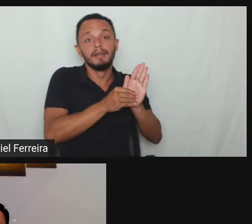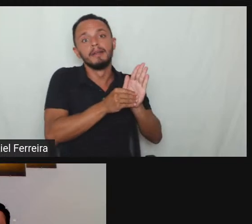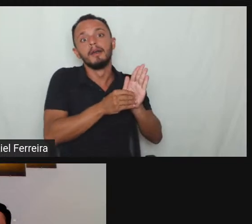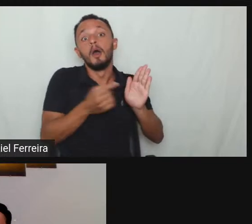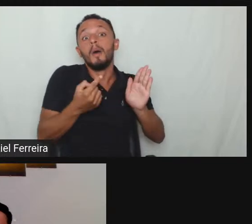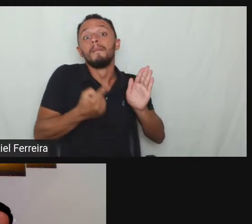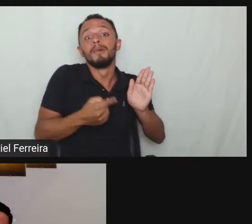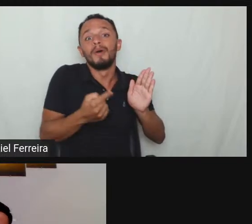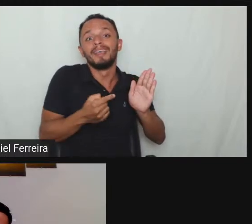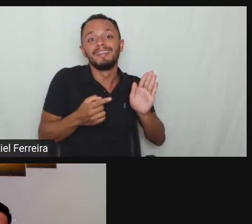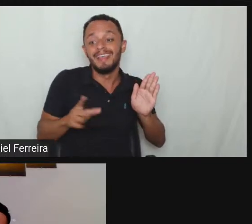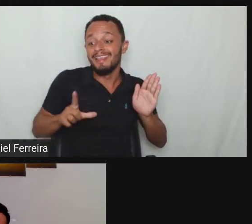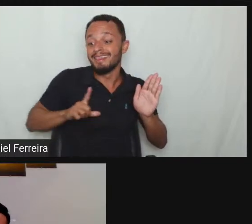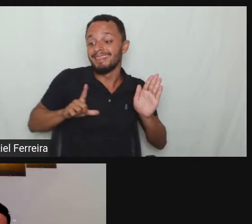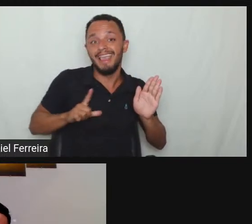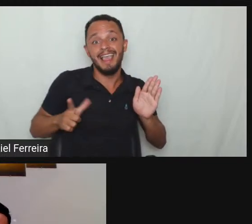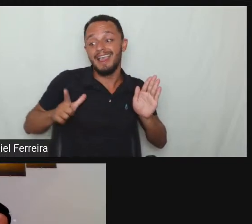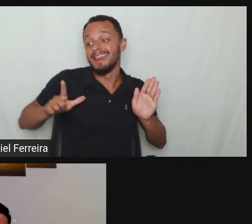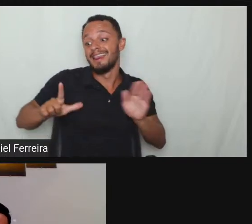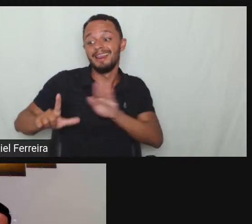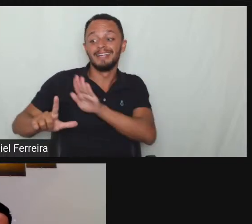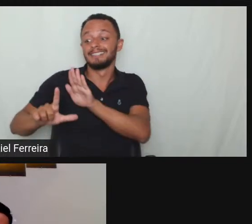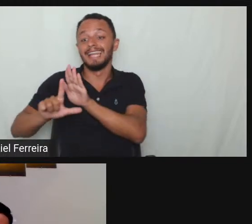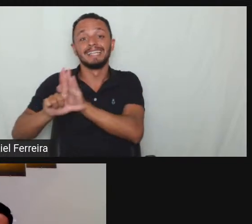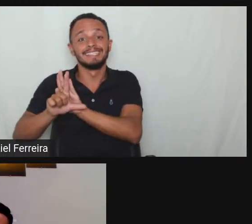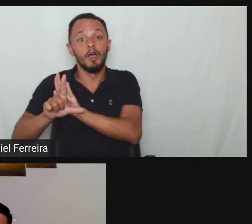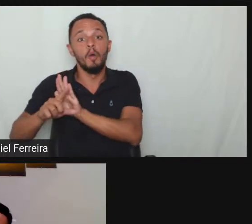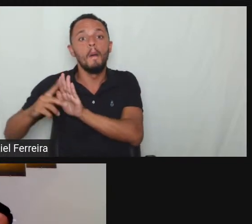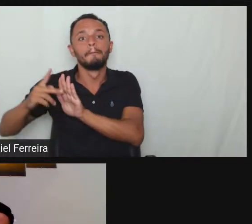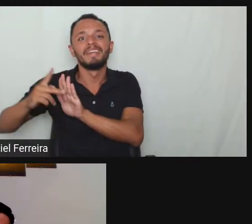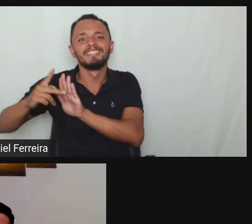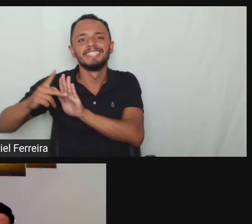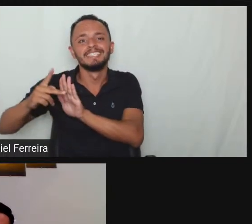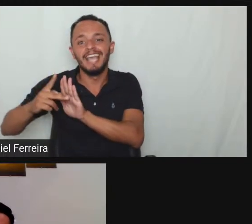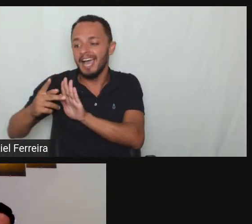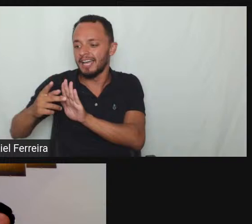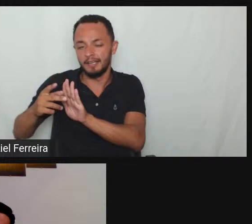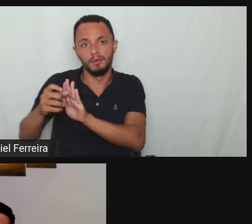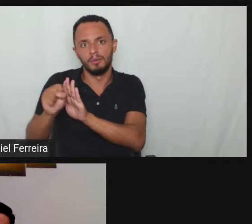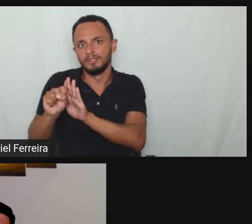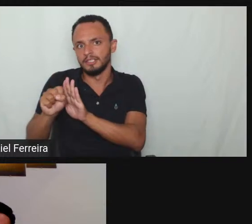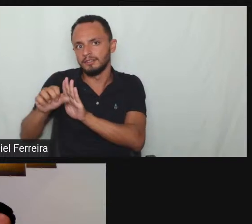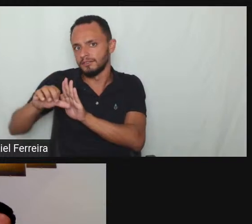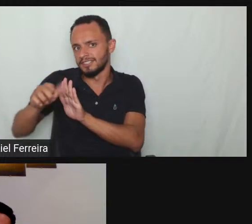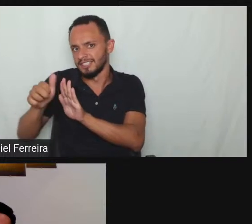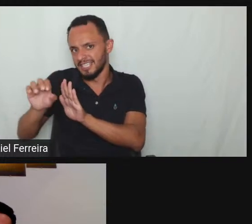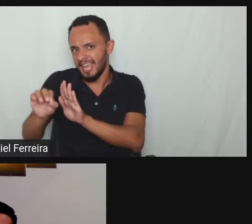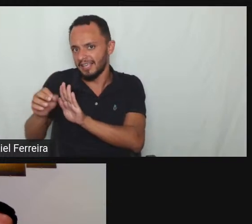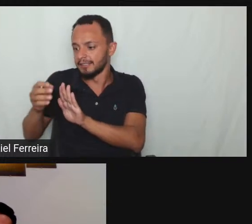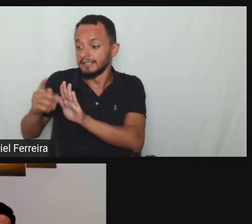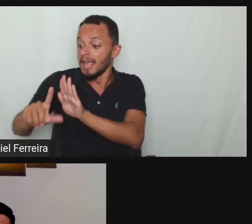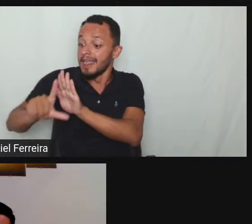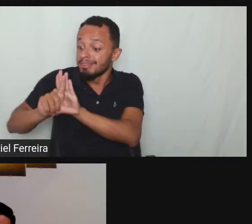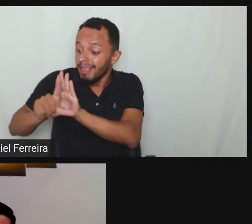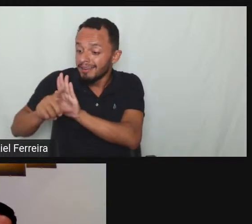1213 como já foi objeto de vários ataques né a nossa a cotas da pessoa com deficiência mas